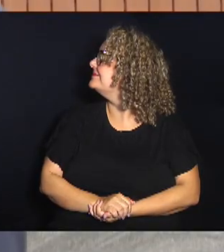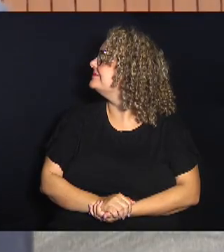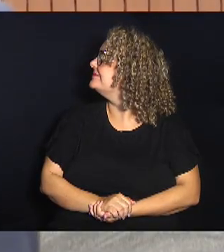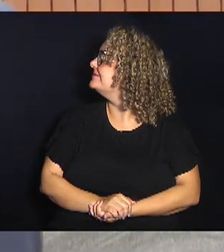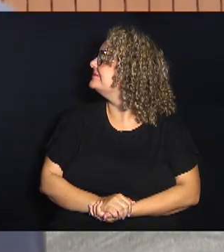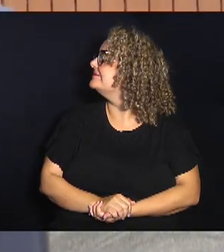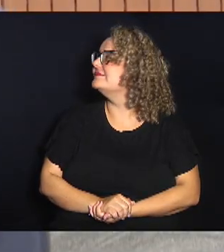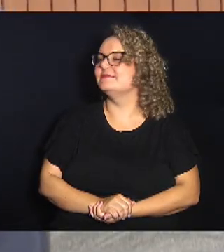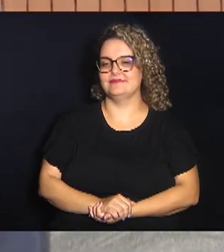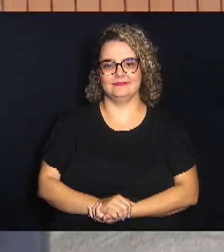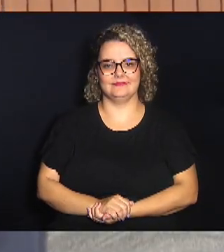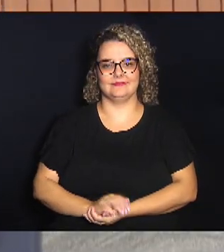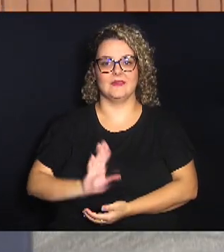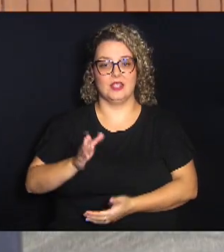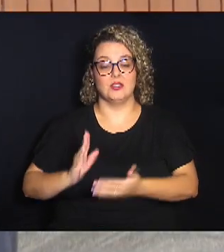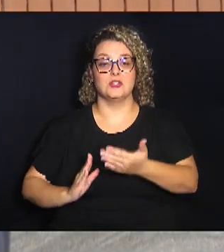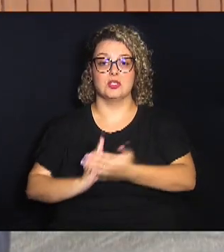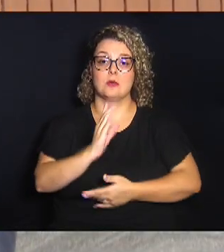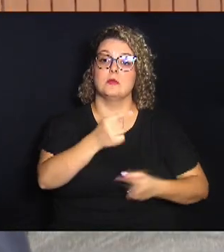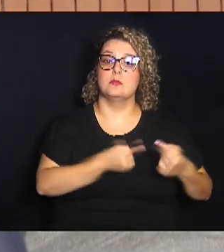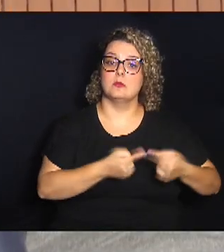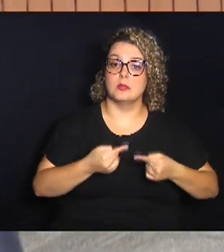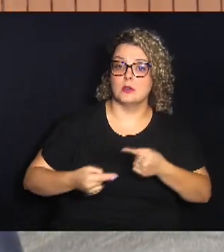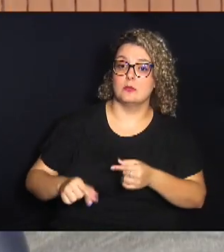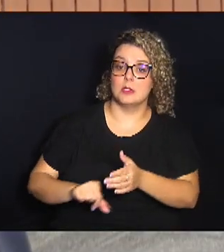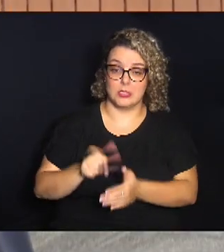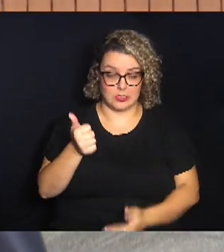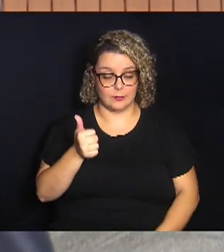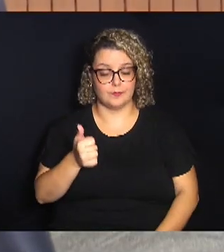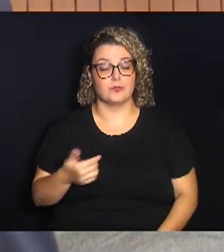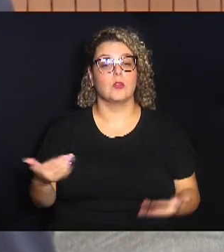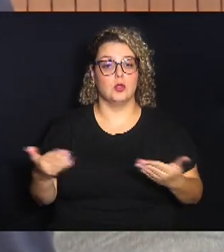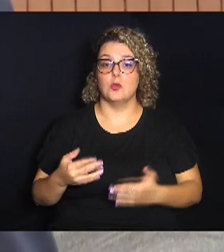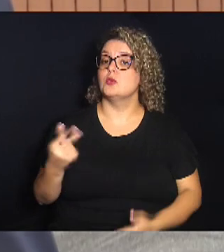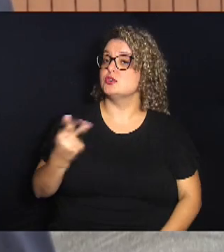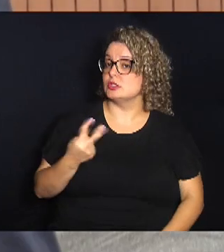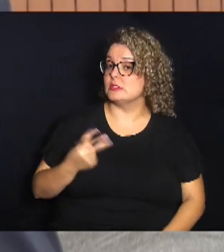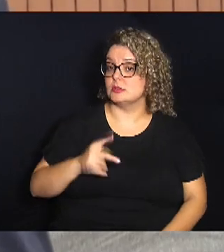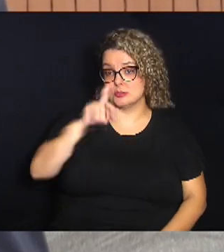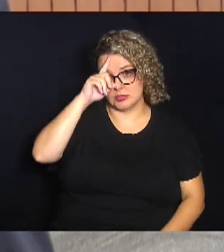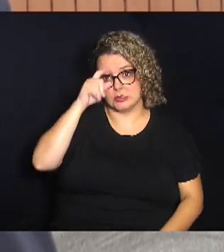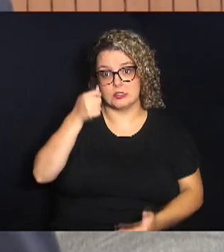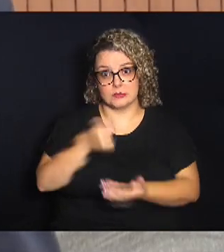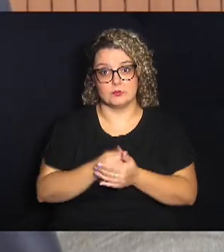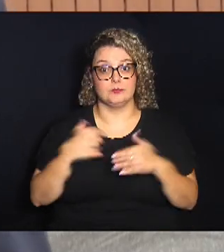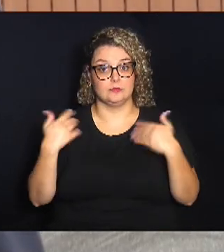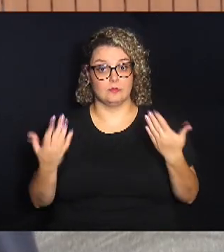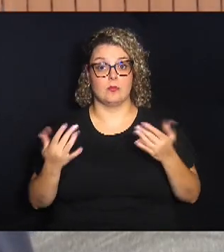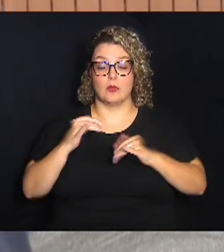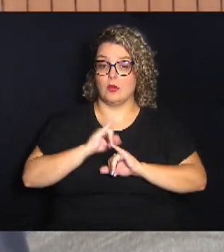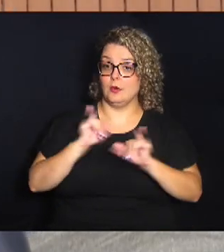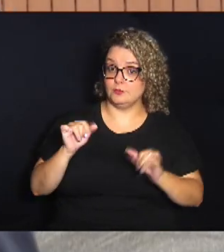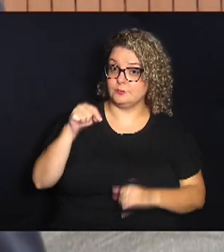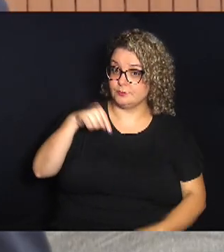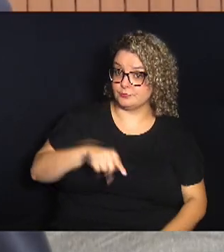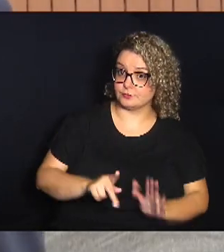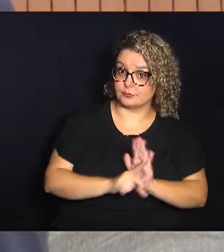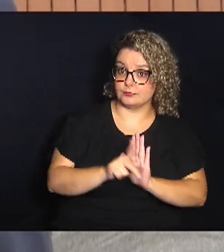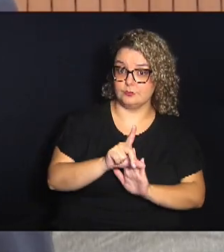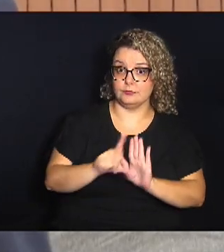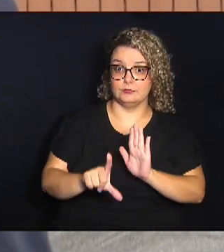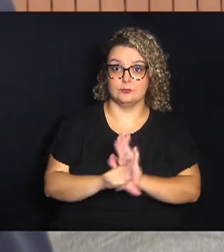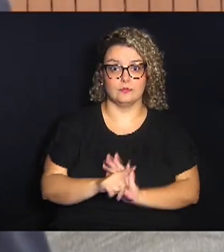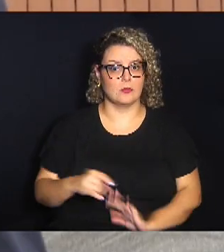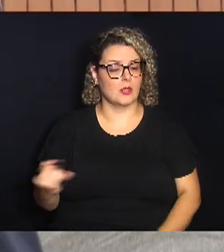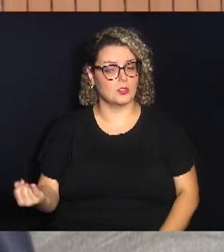Já foi aprovada em primeira discussão e hoje é a segunda, de forma definitiva, mas dizer que esse projeto de lei é um projeto de